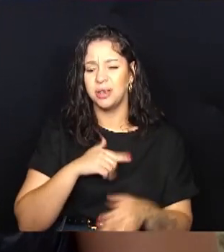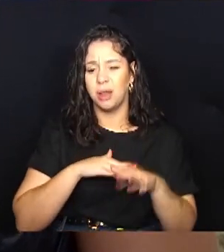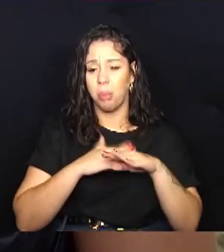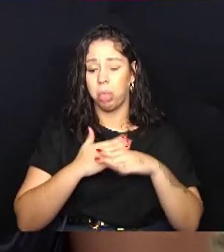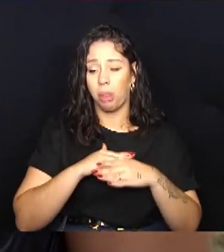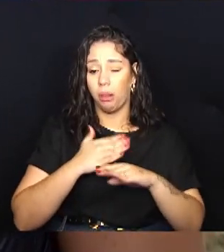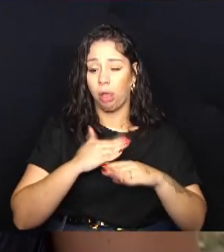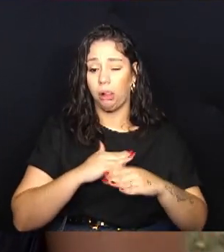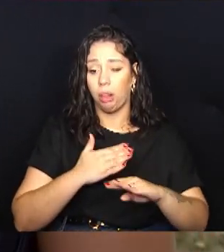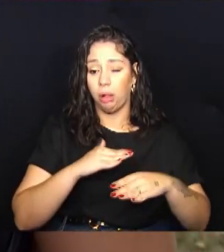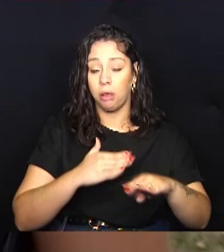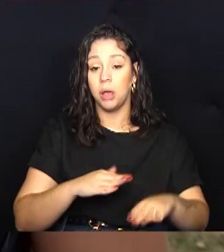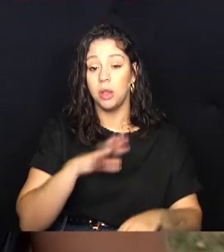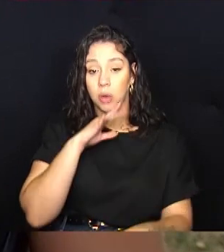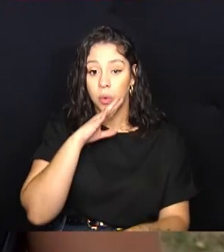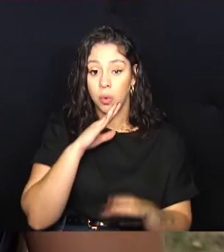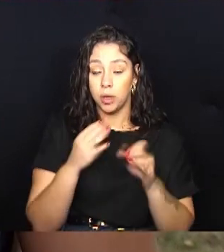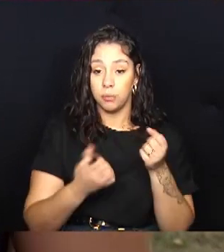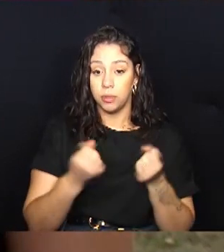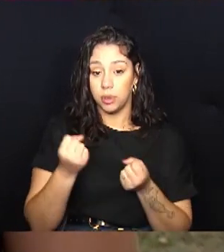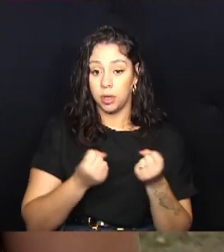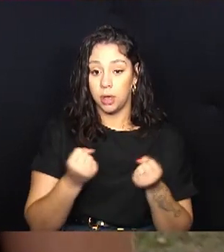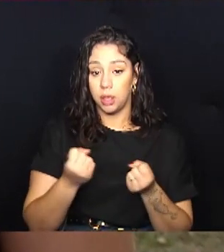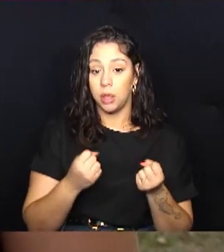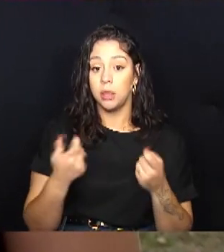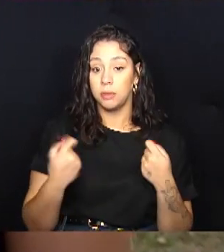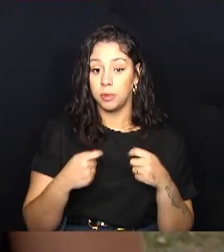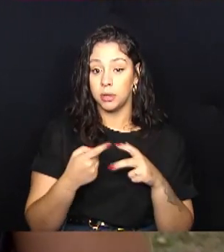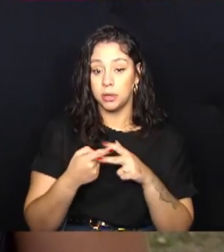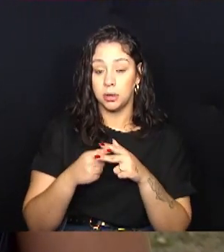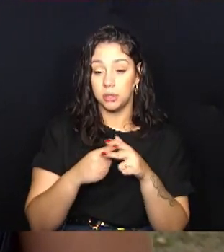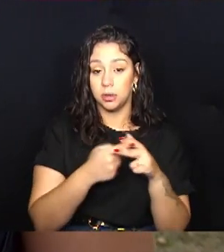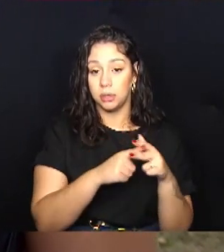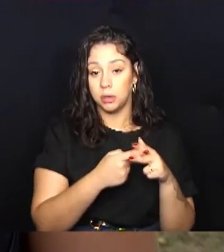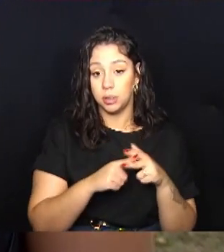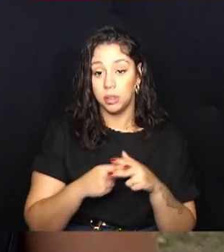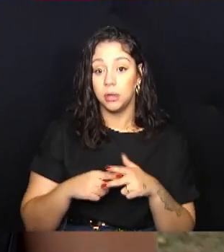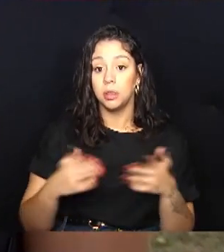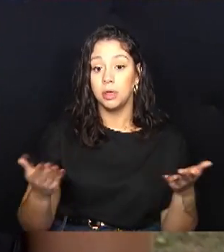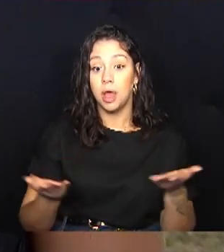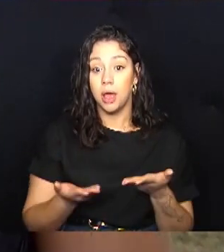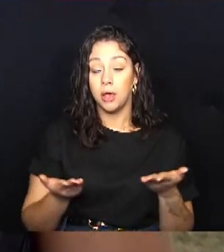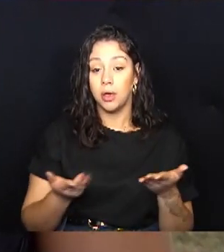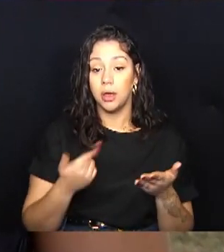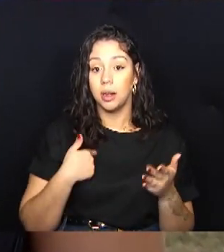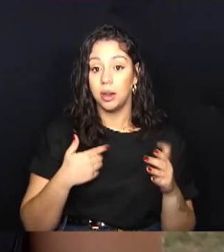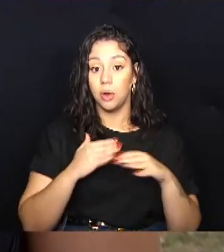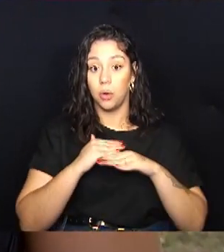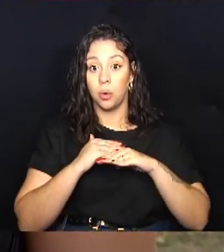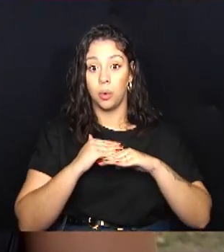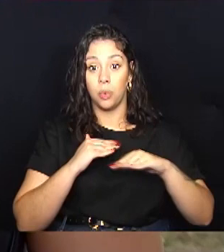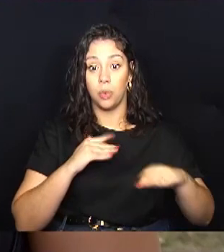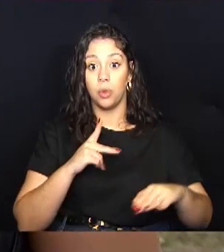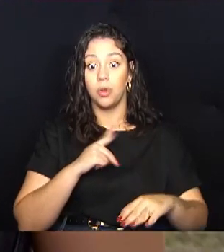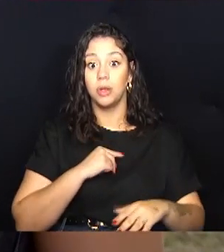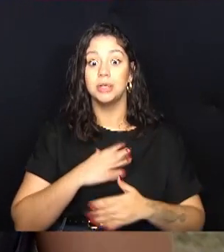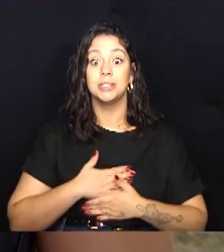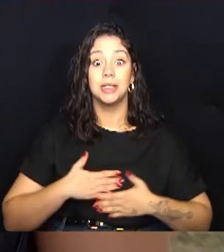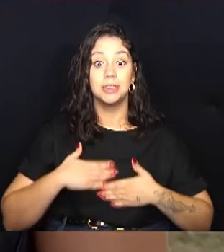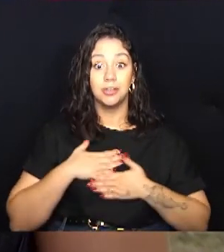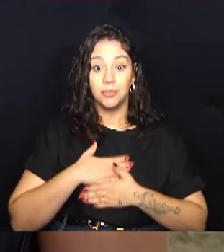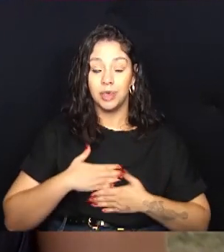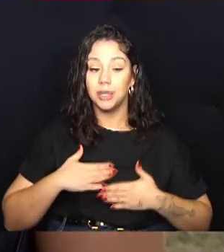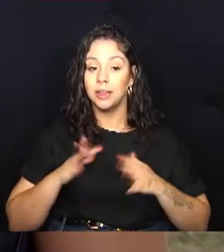até ruim para o carro, vai ter que fazer manutenção e tudo. Então, agora que eu passei aqui, fiquei extremamente satisfeita,